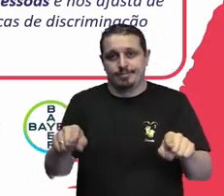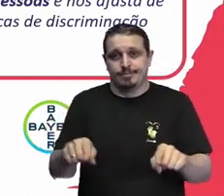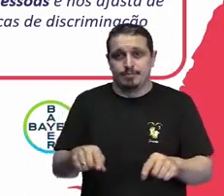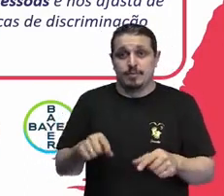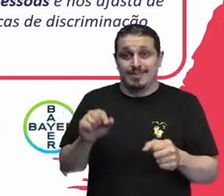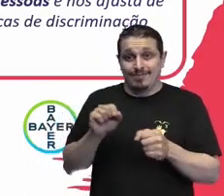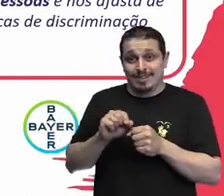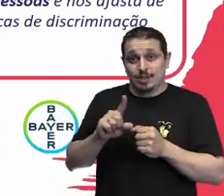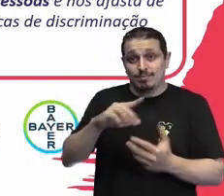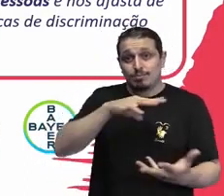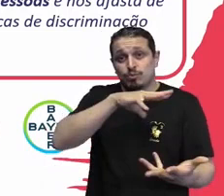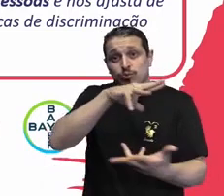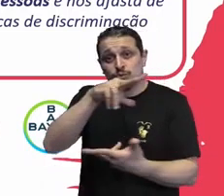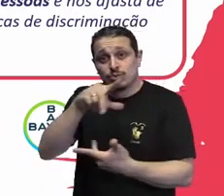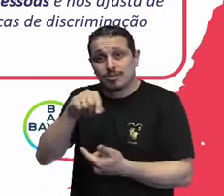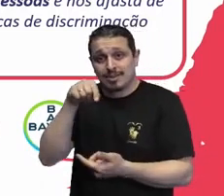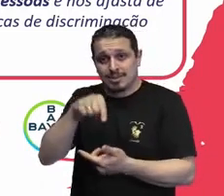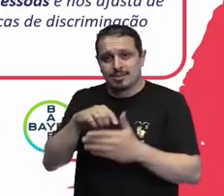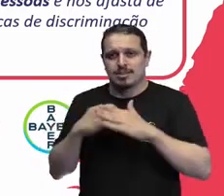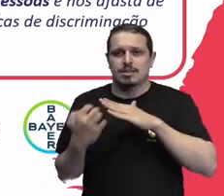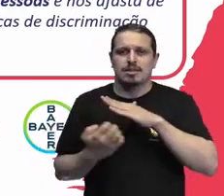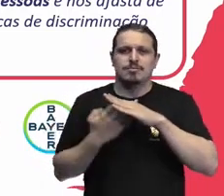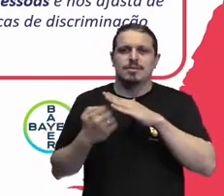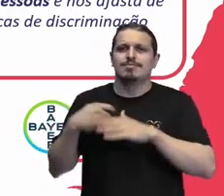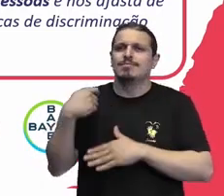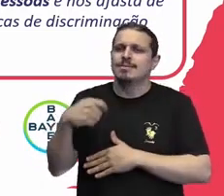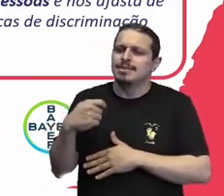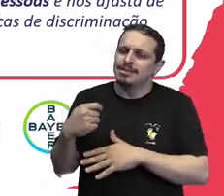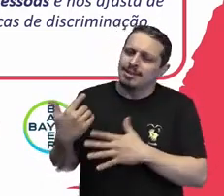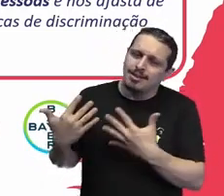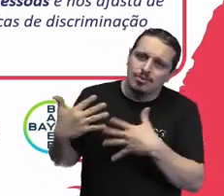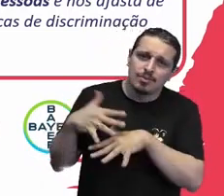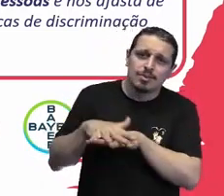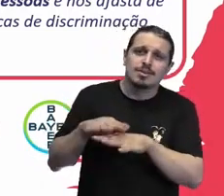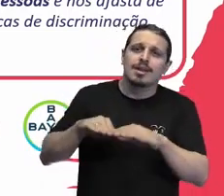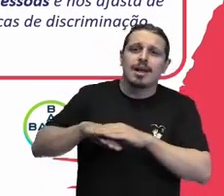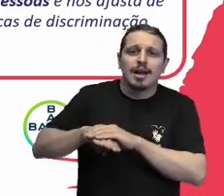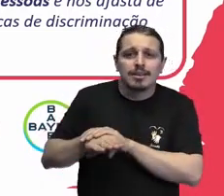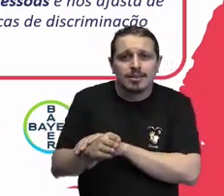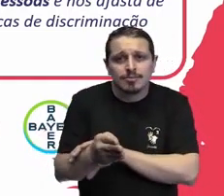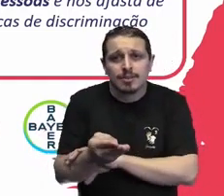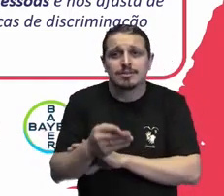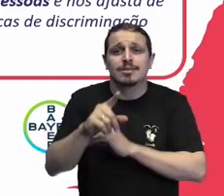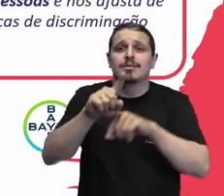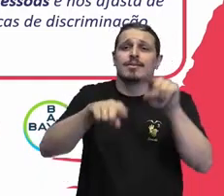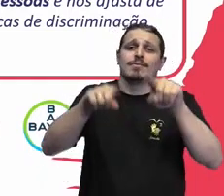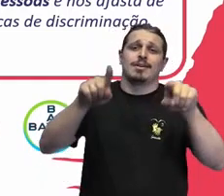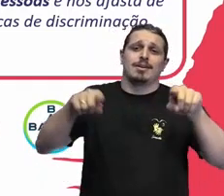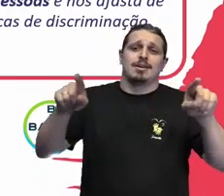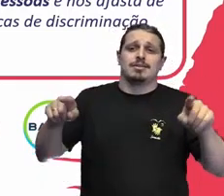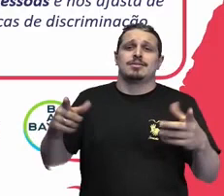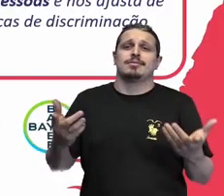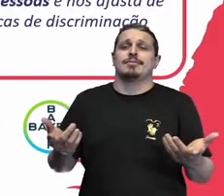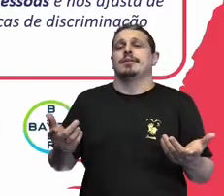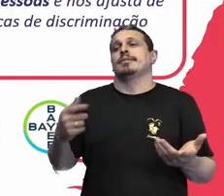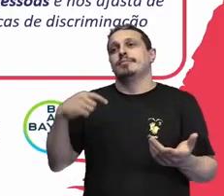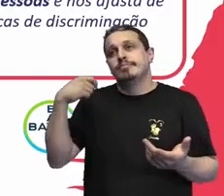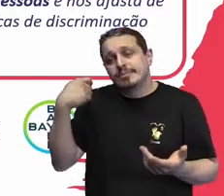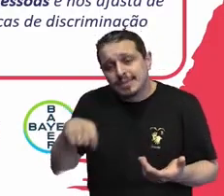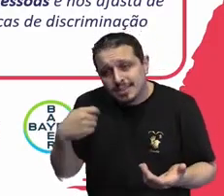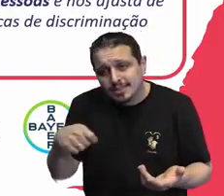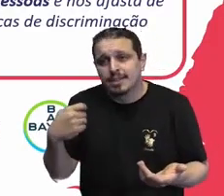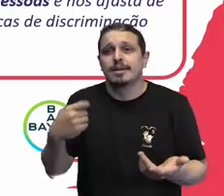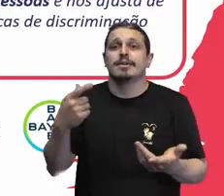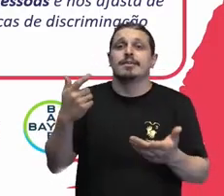também se adaptar a essas mudanças. Inclusive a diversidade, você ter uma equipe diversa ou você valorizar a diversidade,